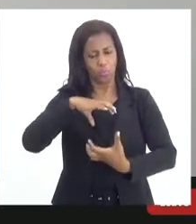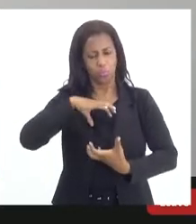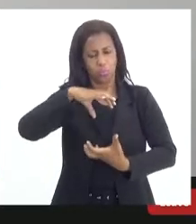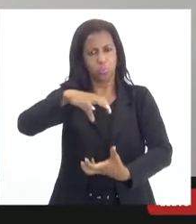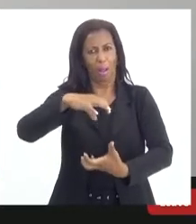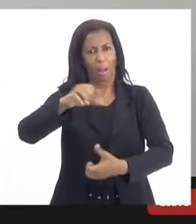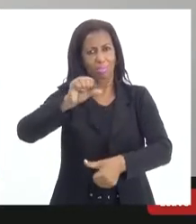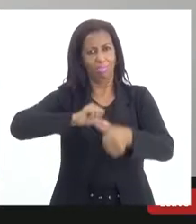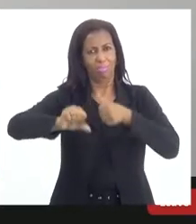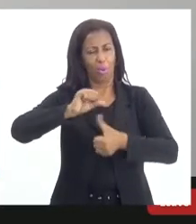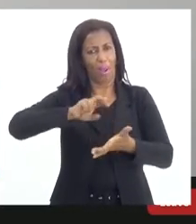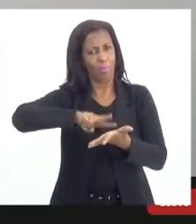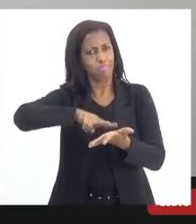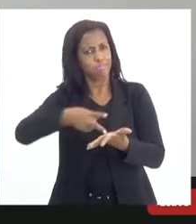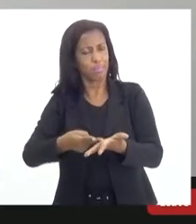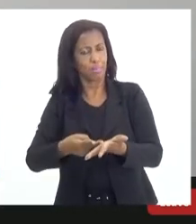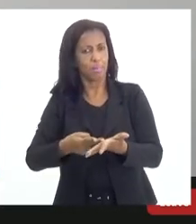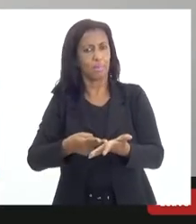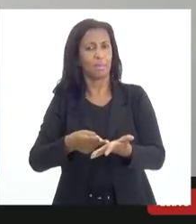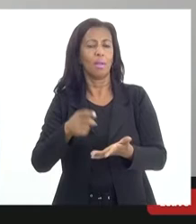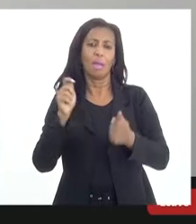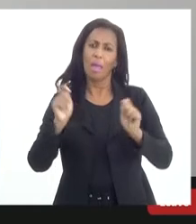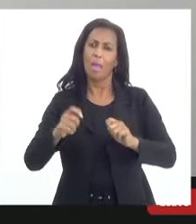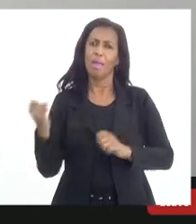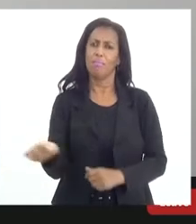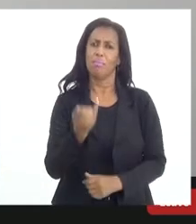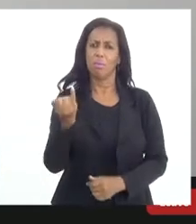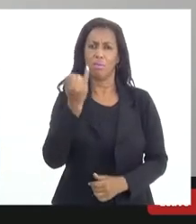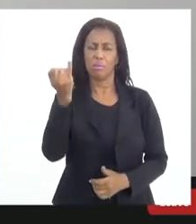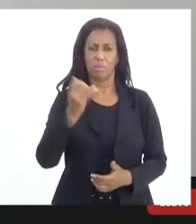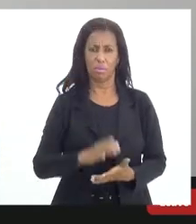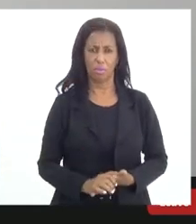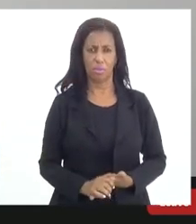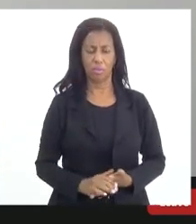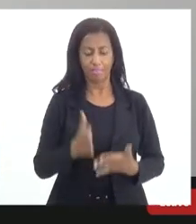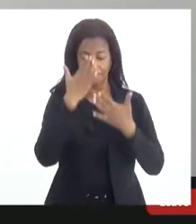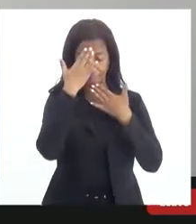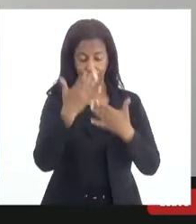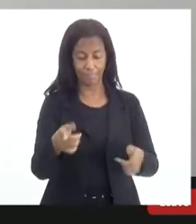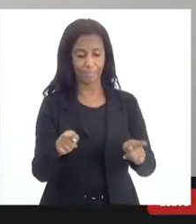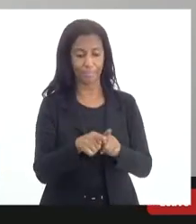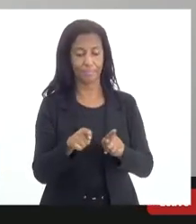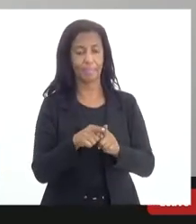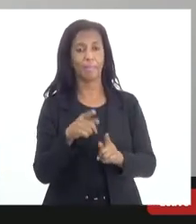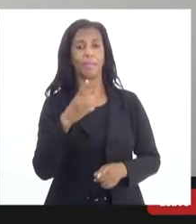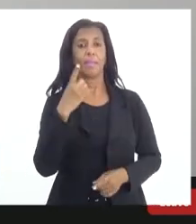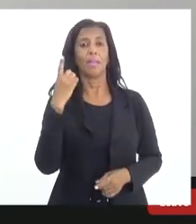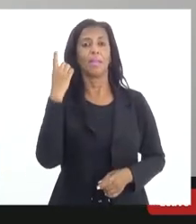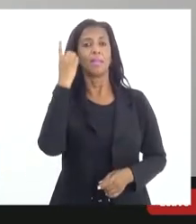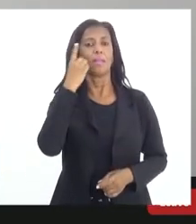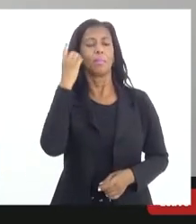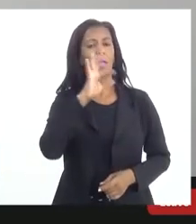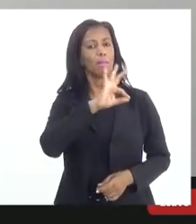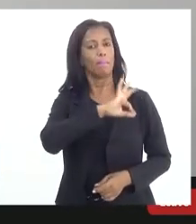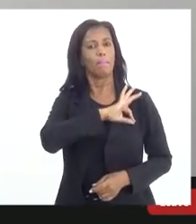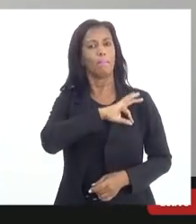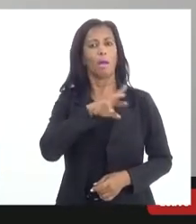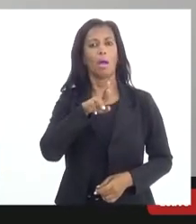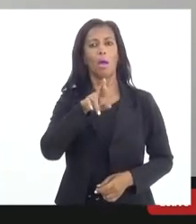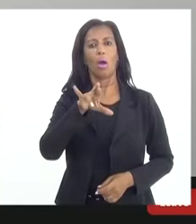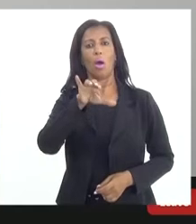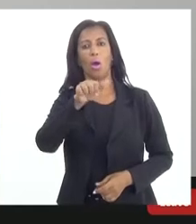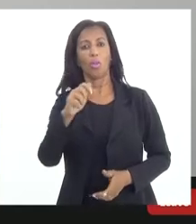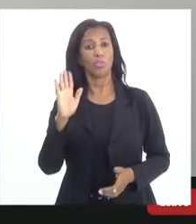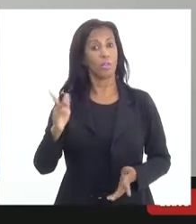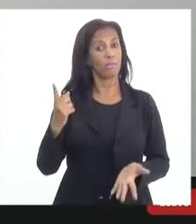apoio a essas duas bandeiras de luta importantes nesse momento e agradecer à deputada Marta Rocha, aos membros da Comissão de Saúde, que já